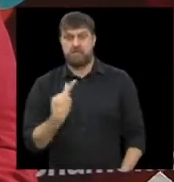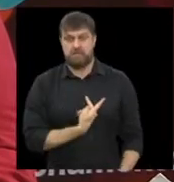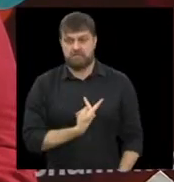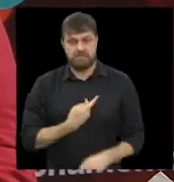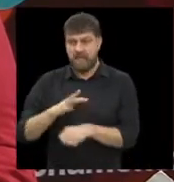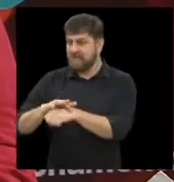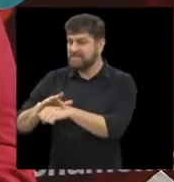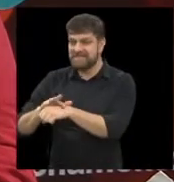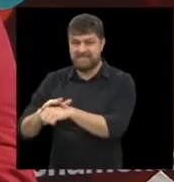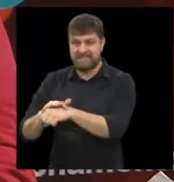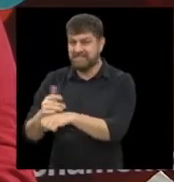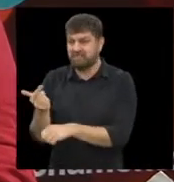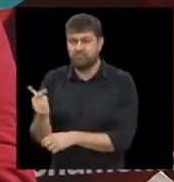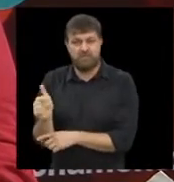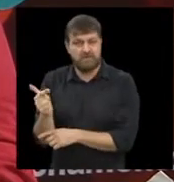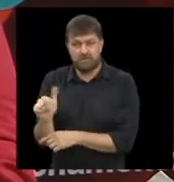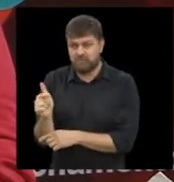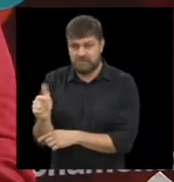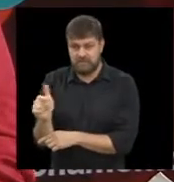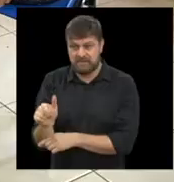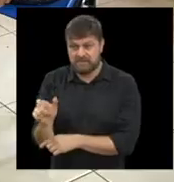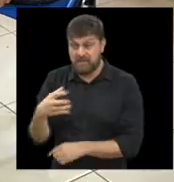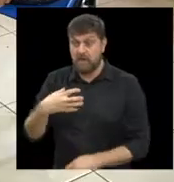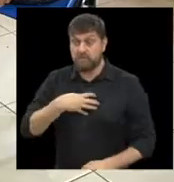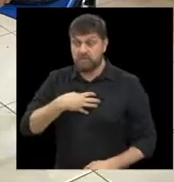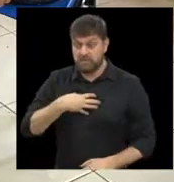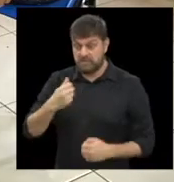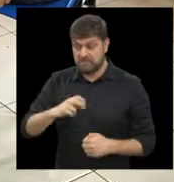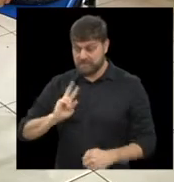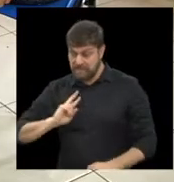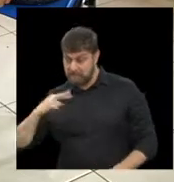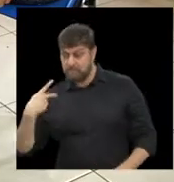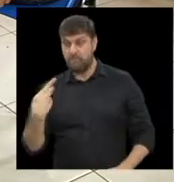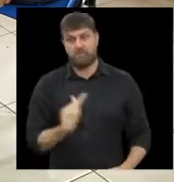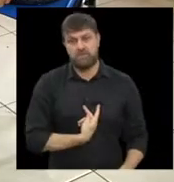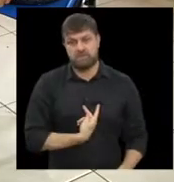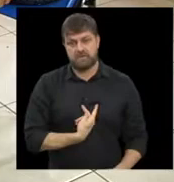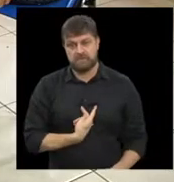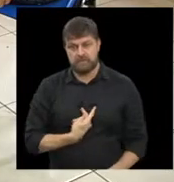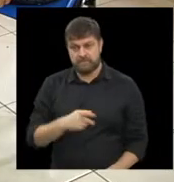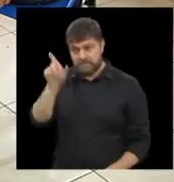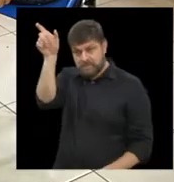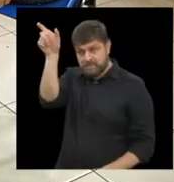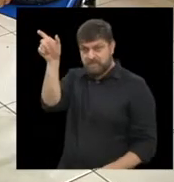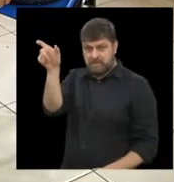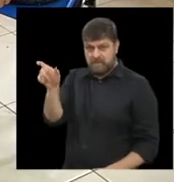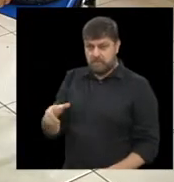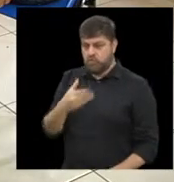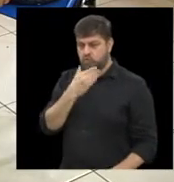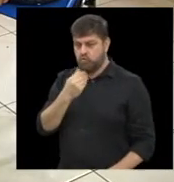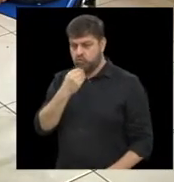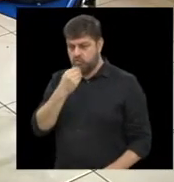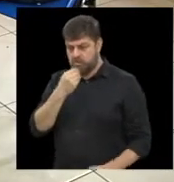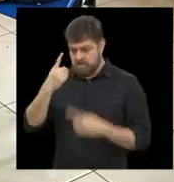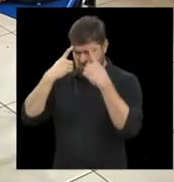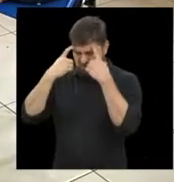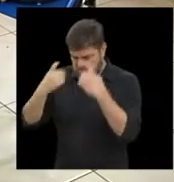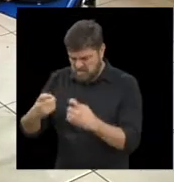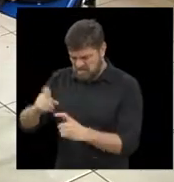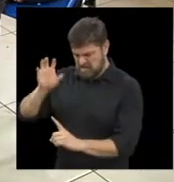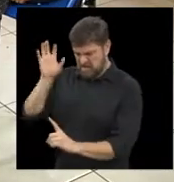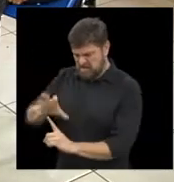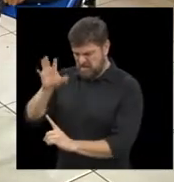doença relacionada, né, quando o caso é de abuso, né,